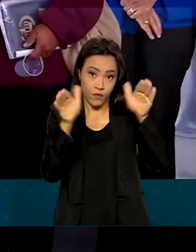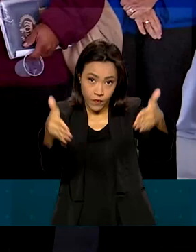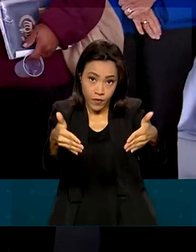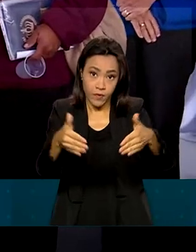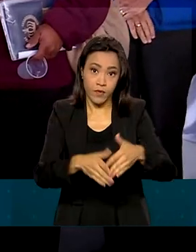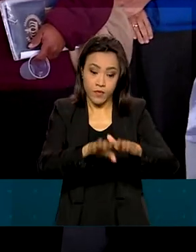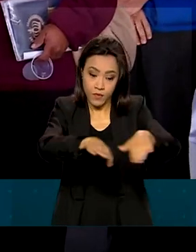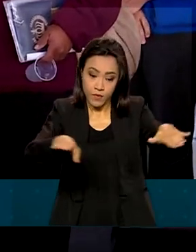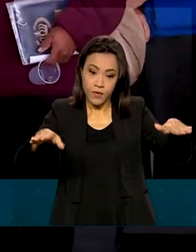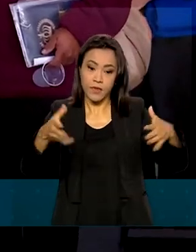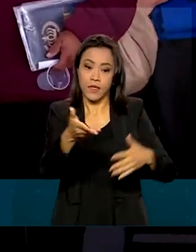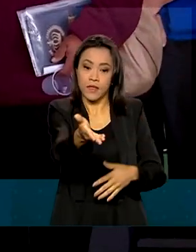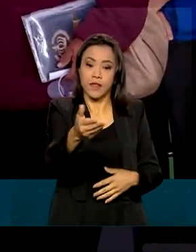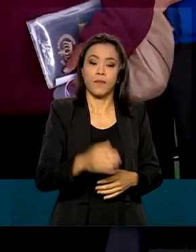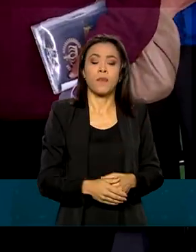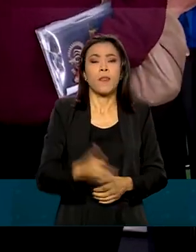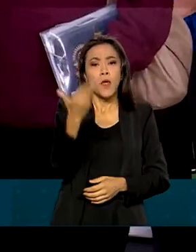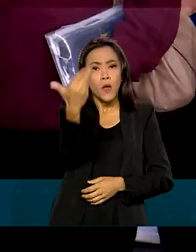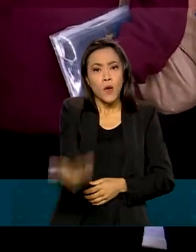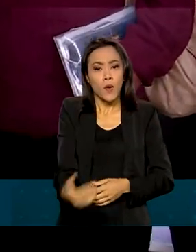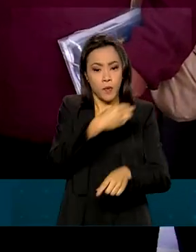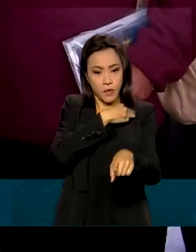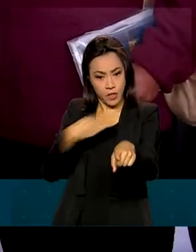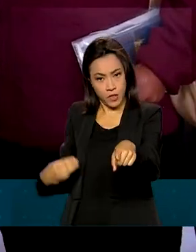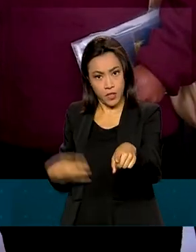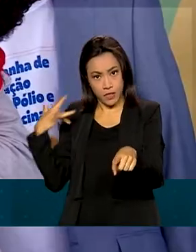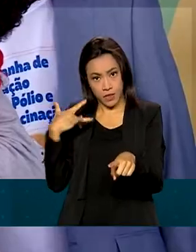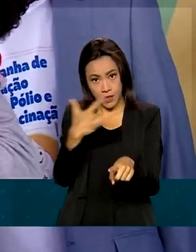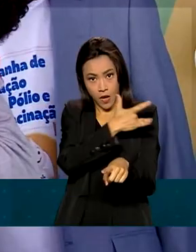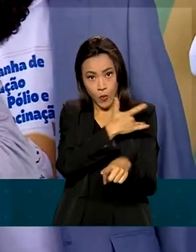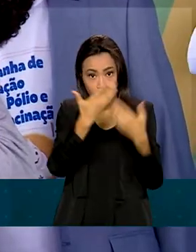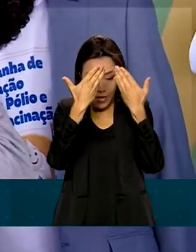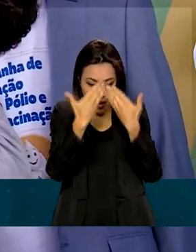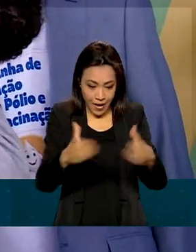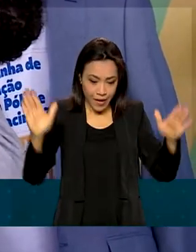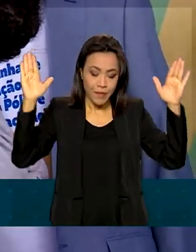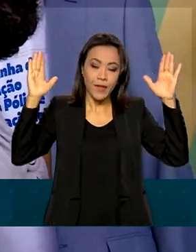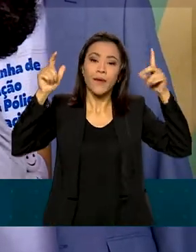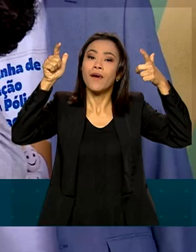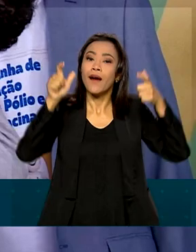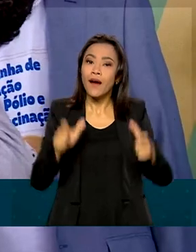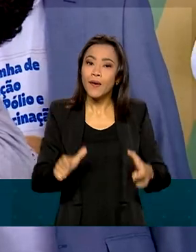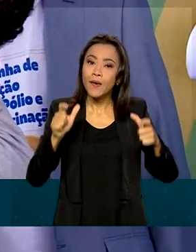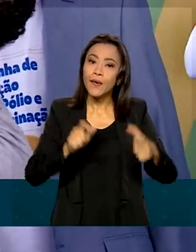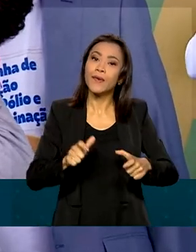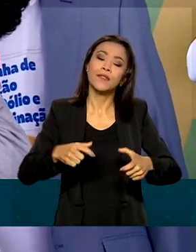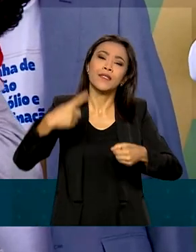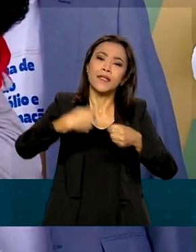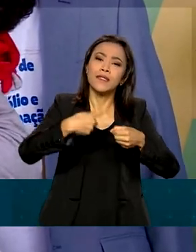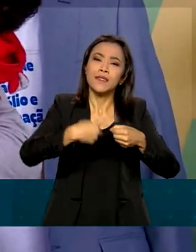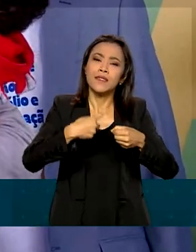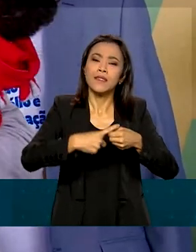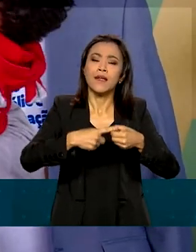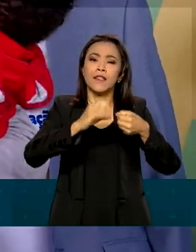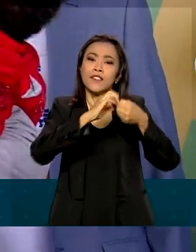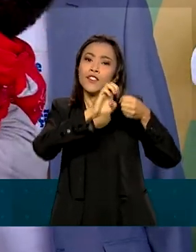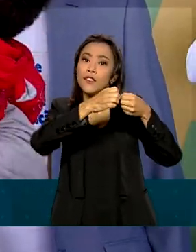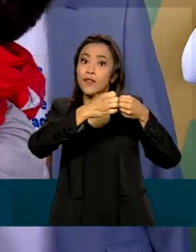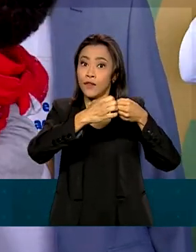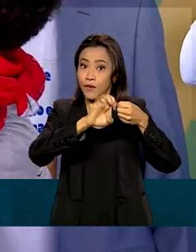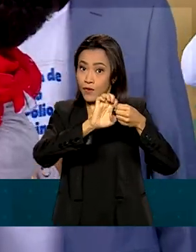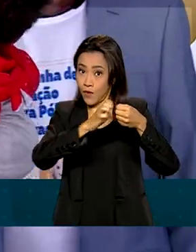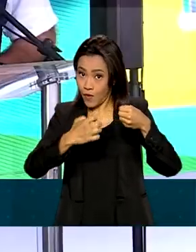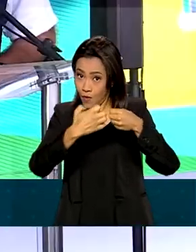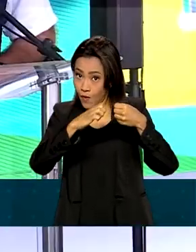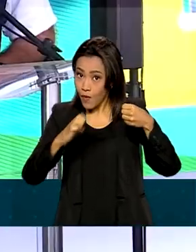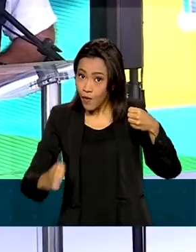incentivar a vacinação, o ministro da Saúde, Marcelo Queiroga, abriu o dia D na cidade mineira de Ouro Preto, onde vacinou algumas